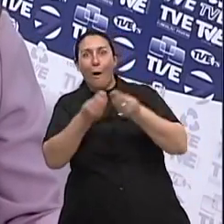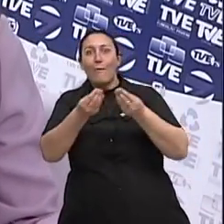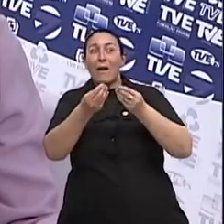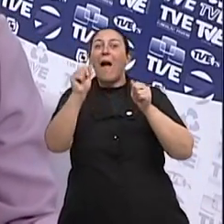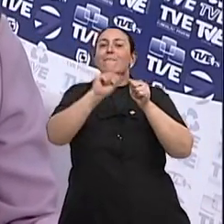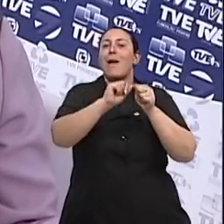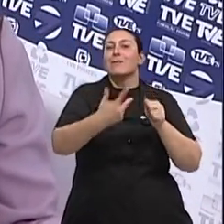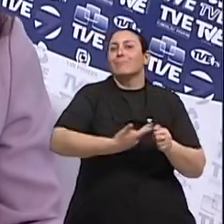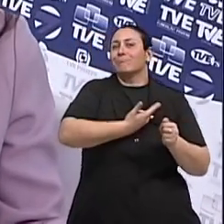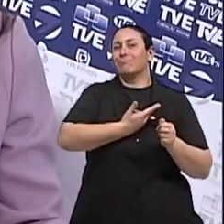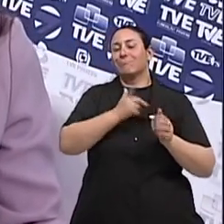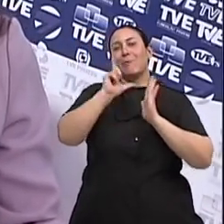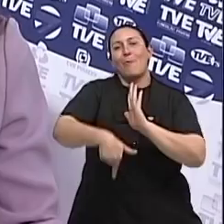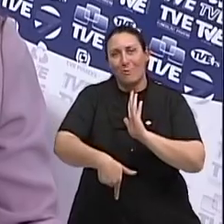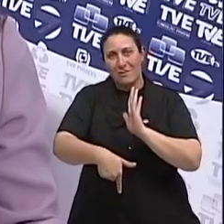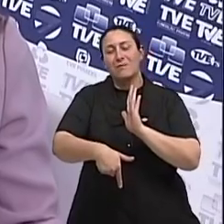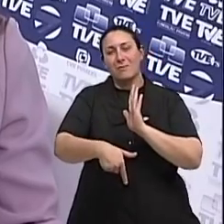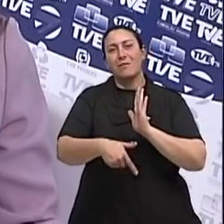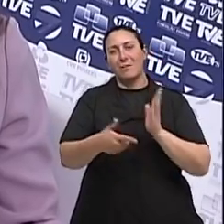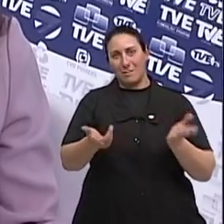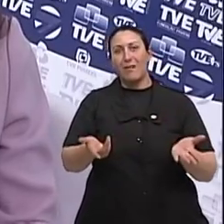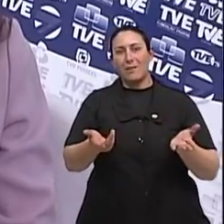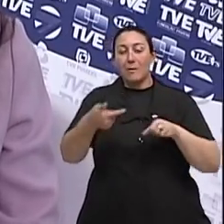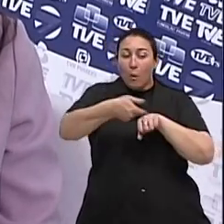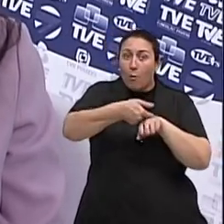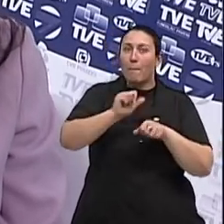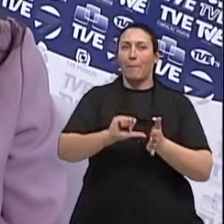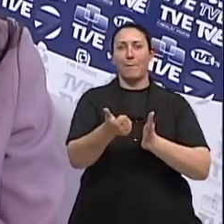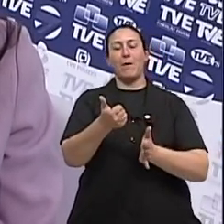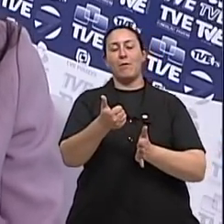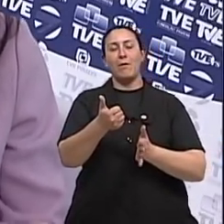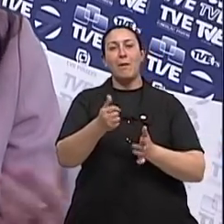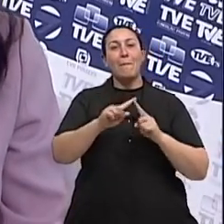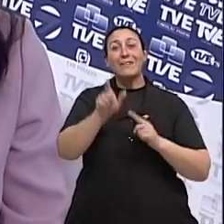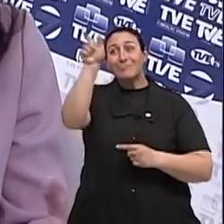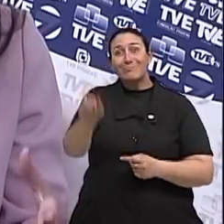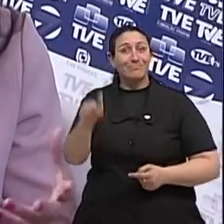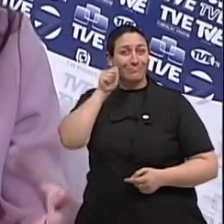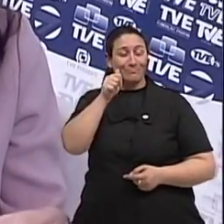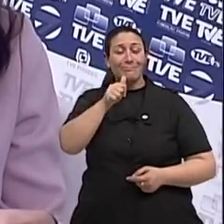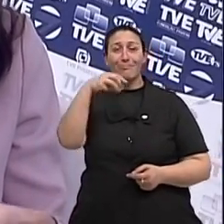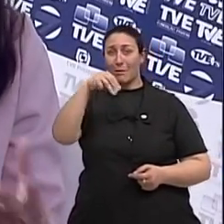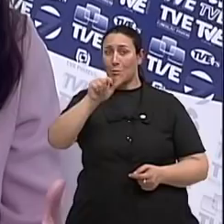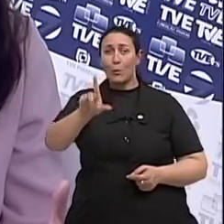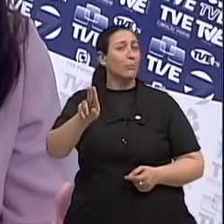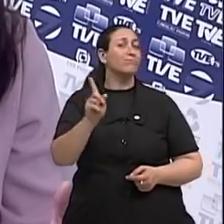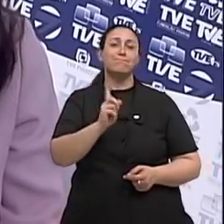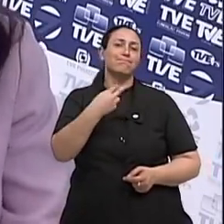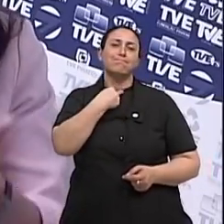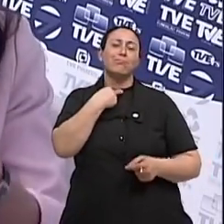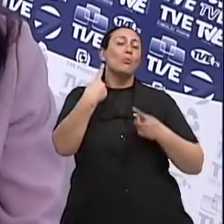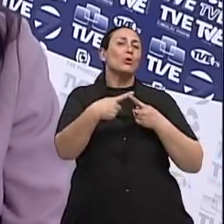desaparecer. E, é claro, a cirurgia vem depois. Mas, no caso dela, talvez o tumor fosse muito